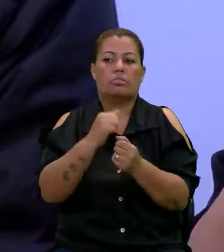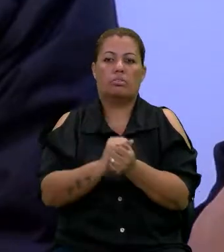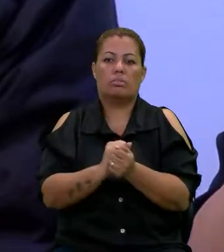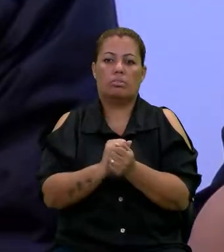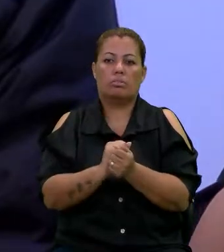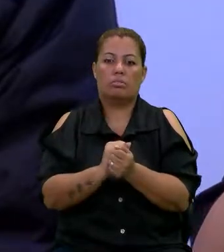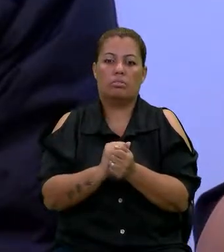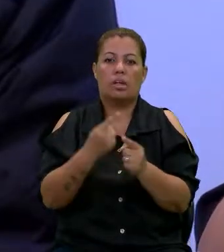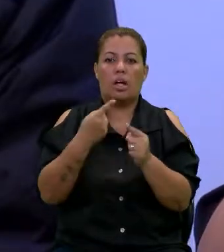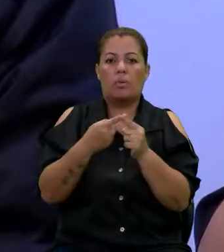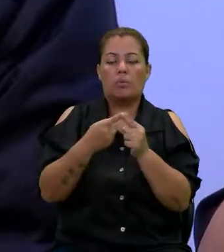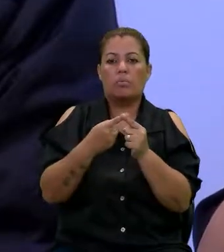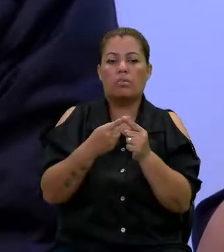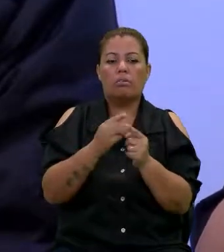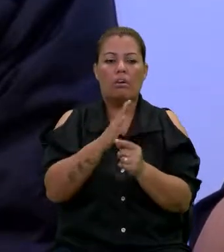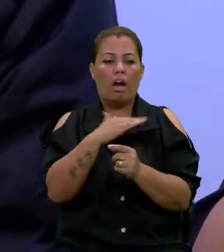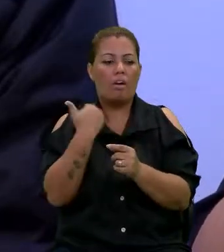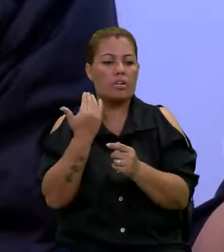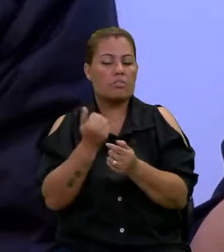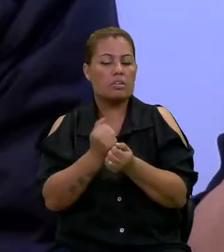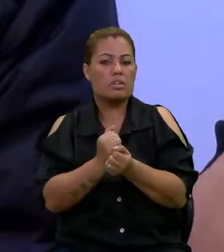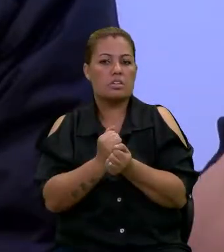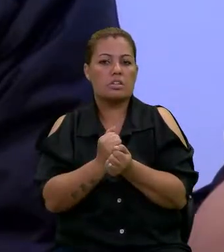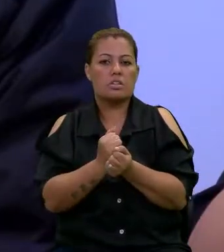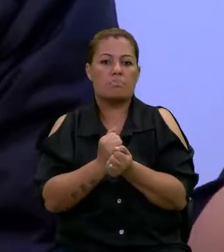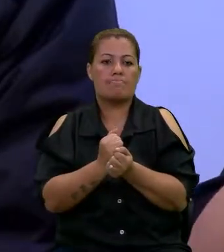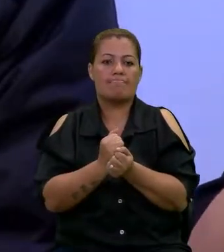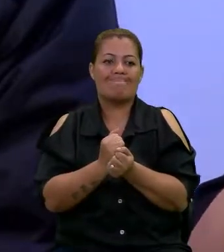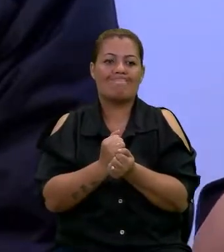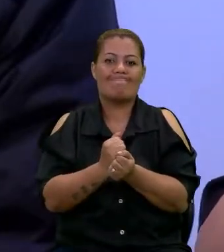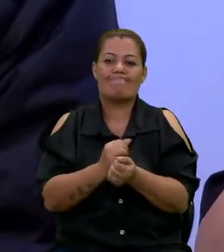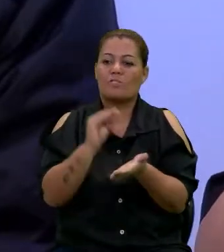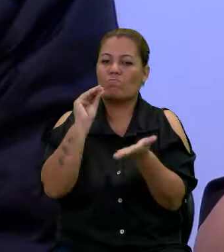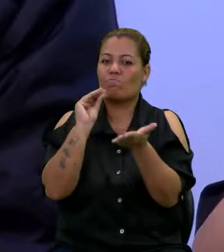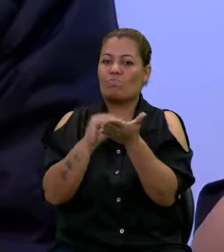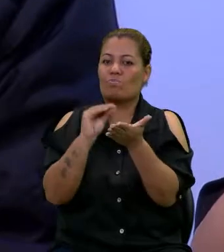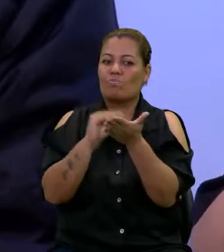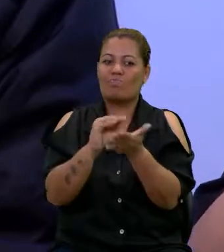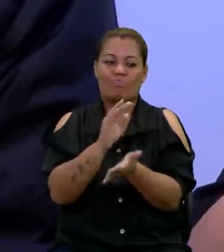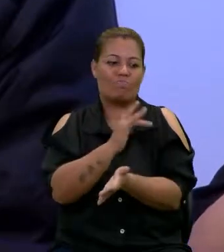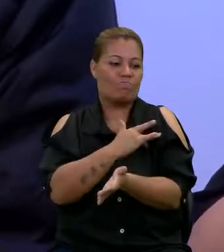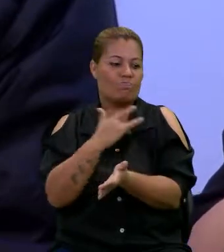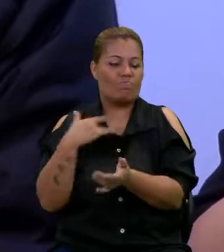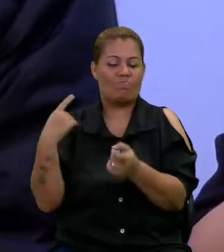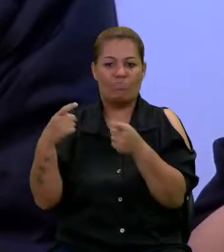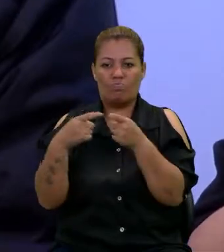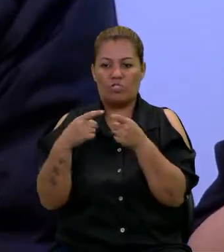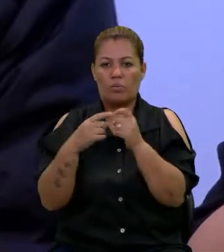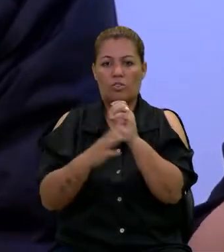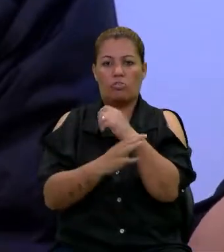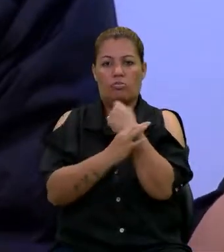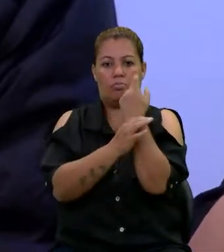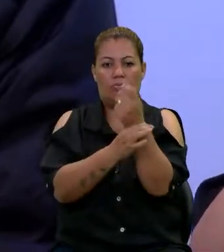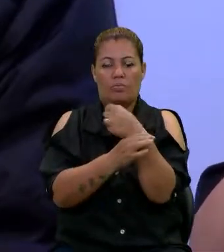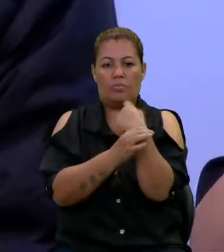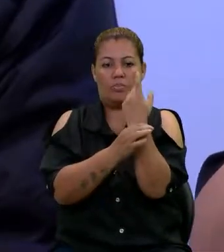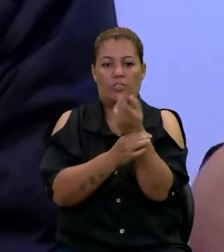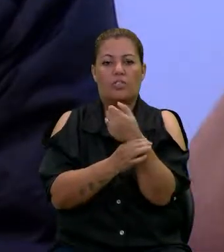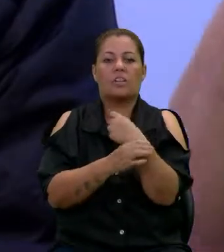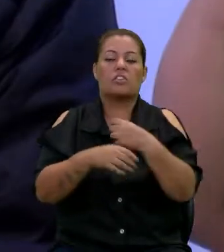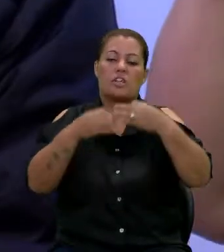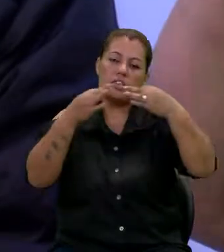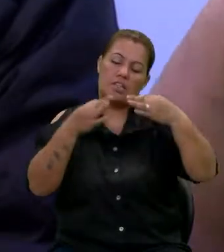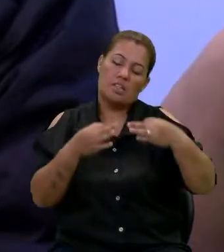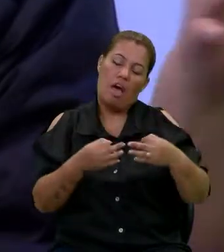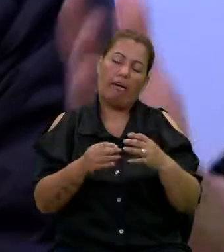Mas por que a filha faleceu? Pela simples falta de atendimento mesmo. Uma falta de uma fisioterapia adequada, uma